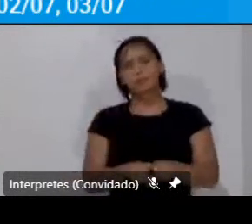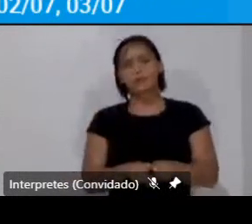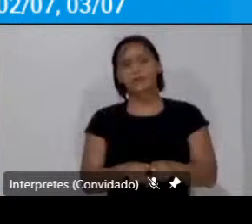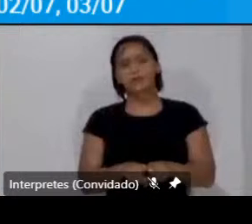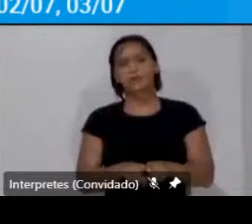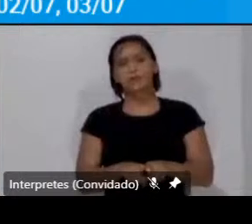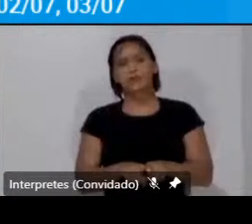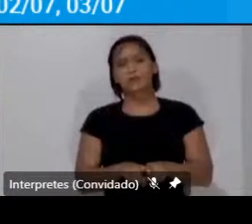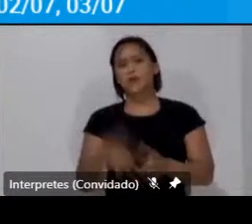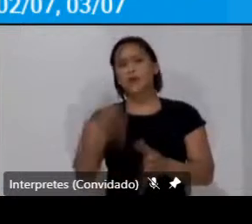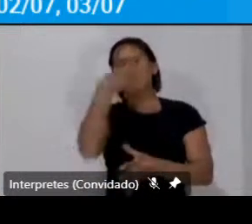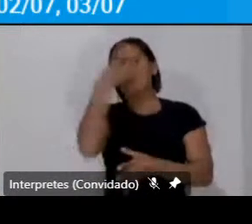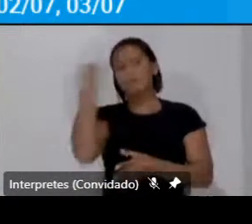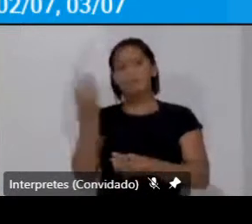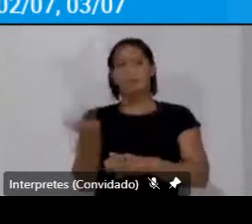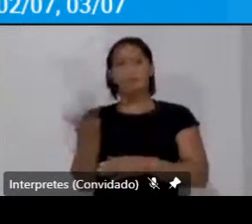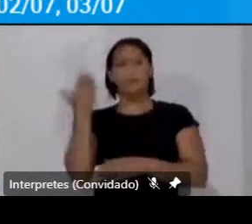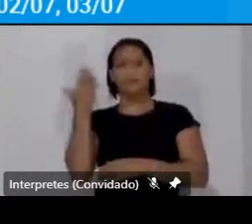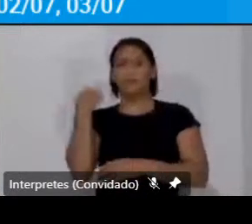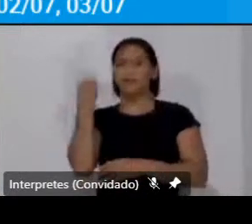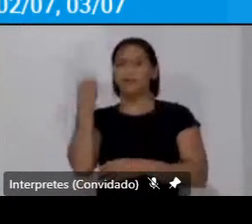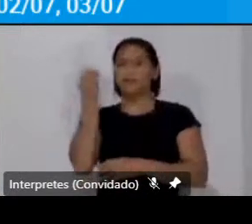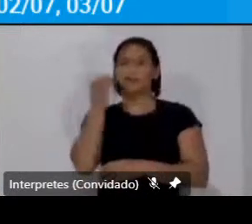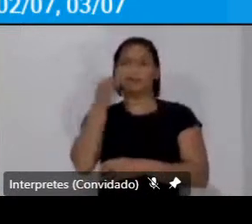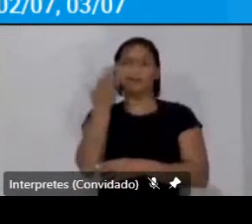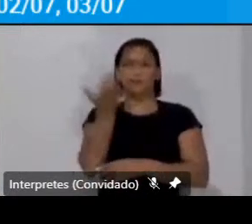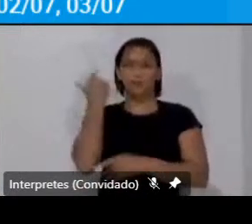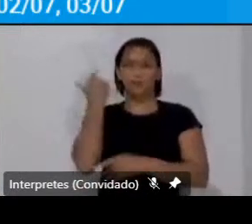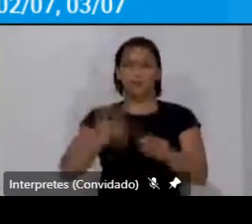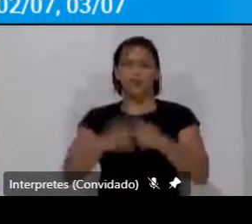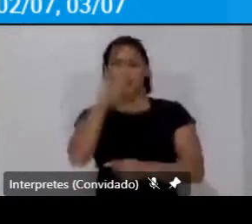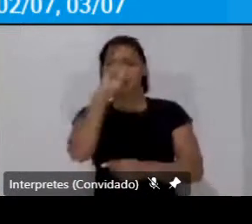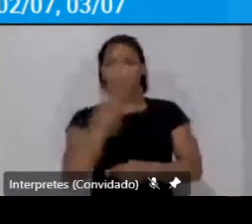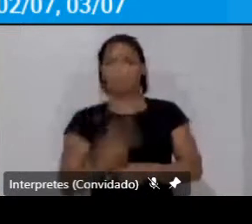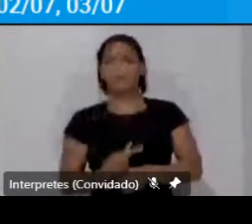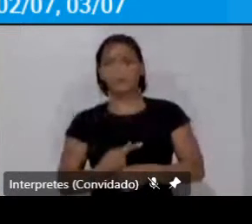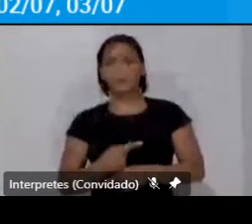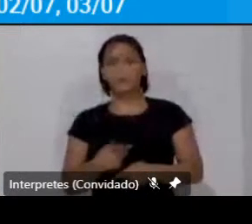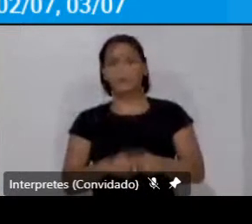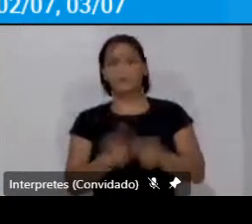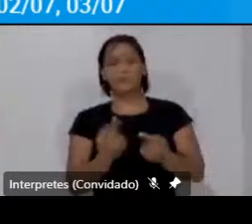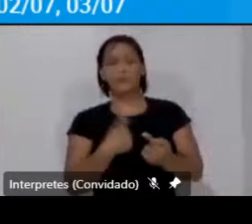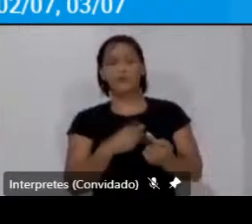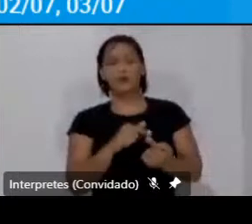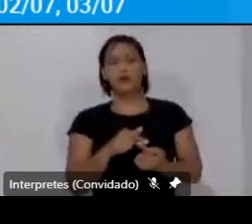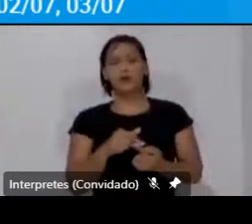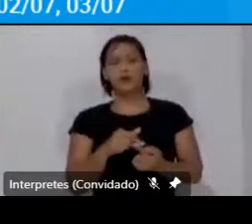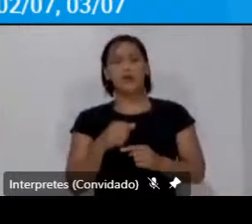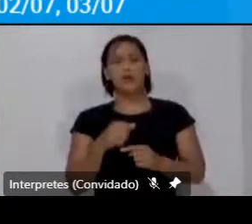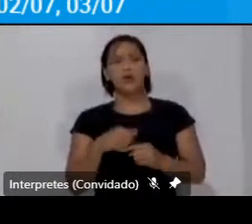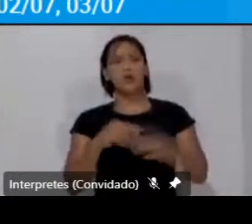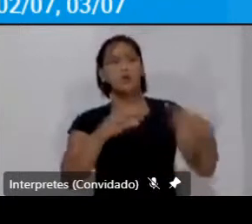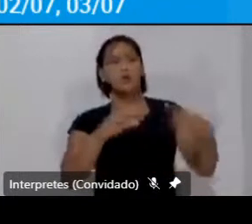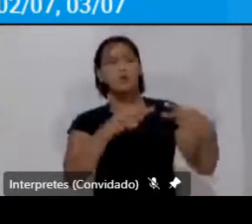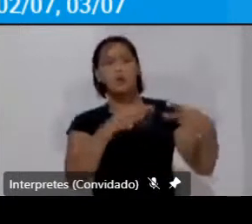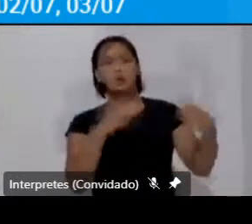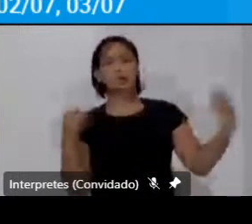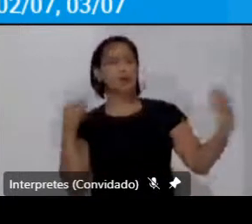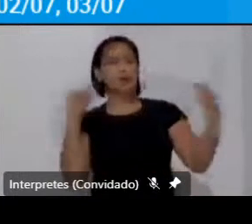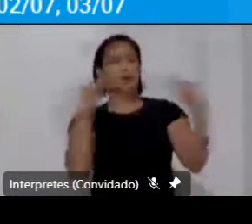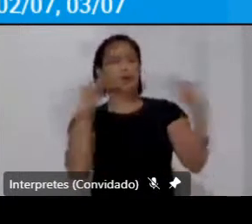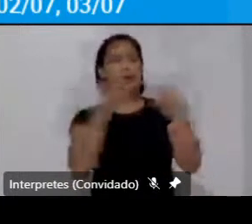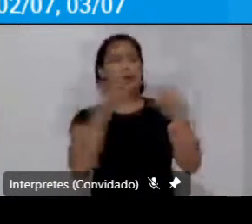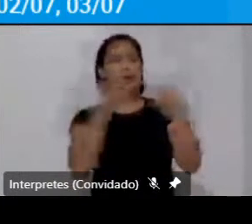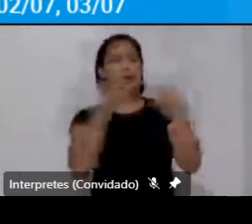esquece as suas experiências pessoais né ou a sua sociabilidade a lógica